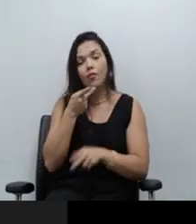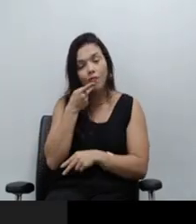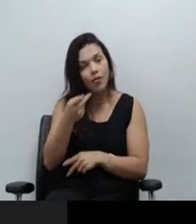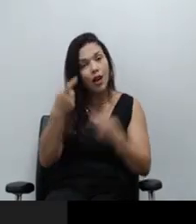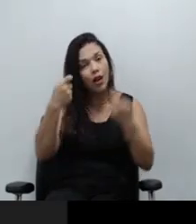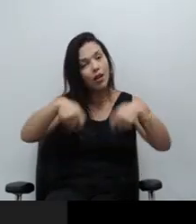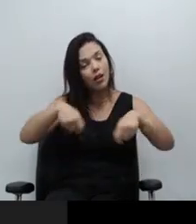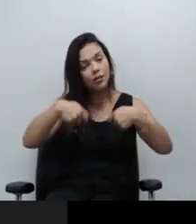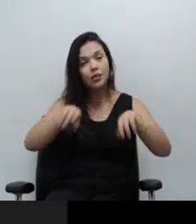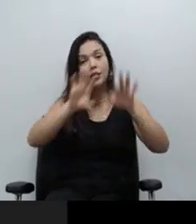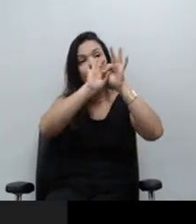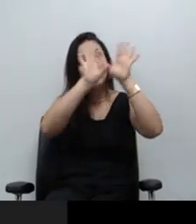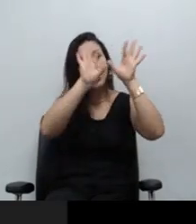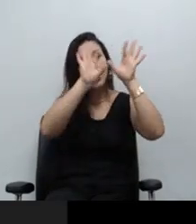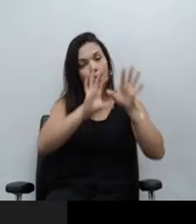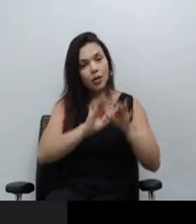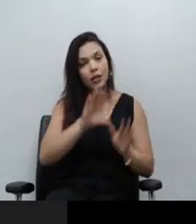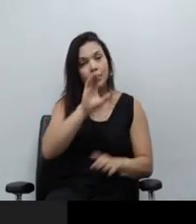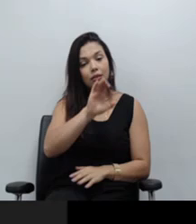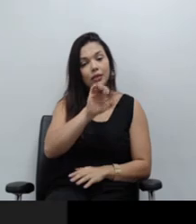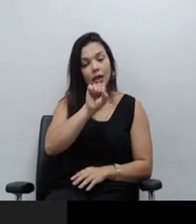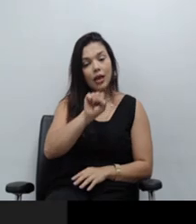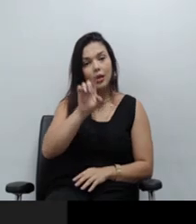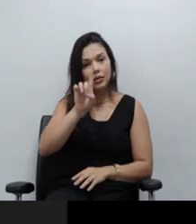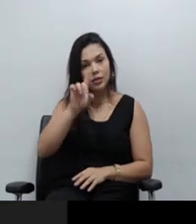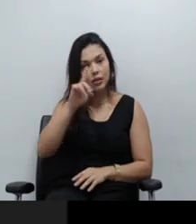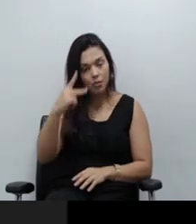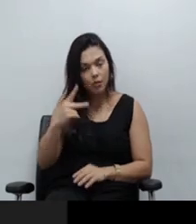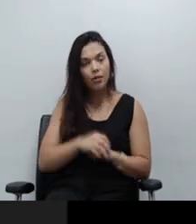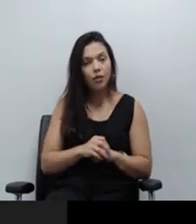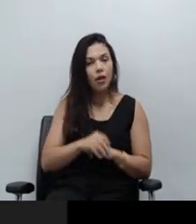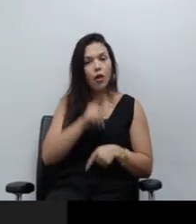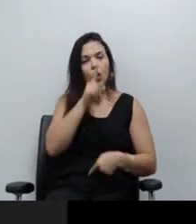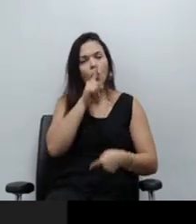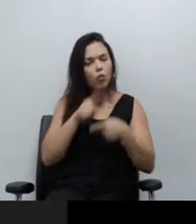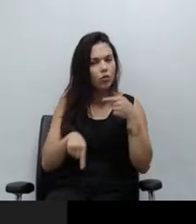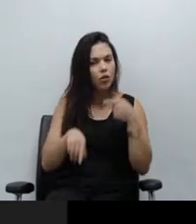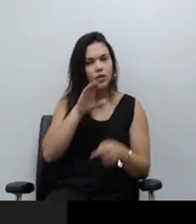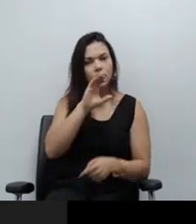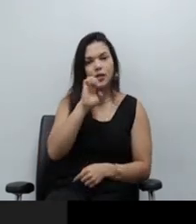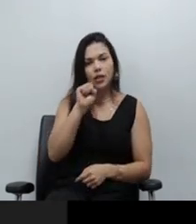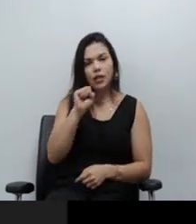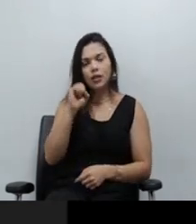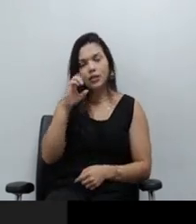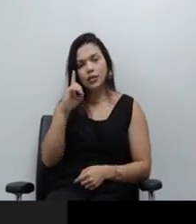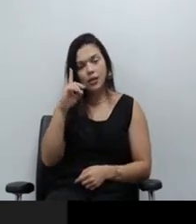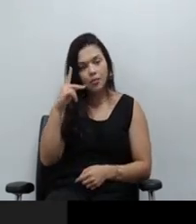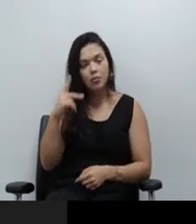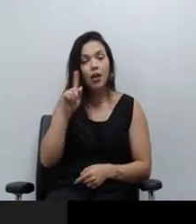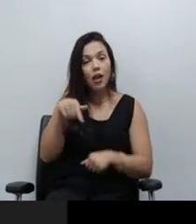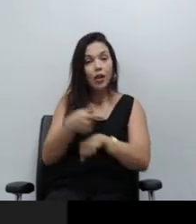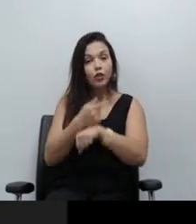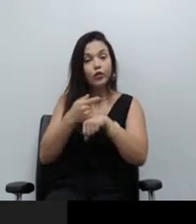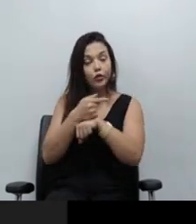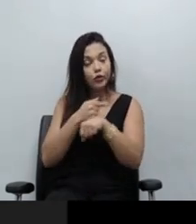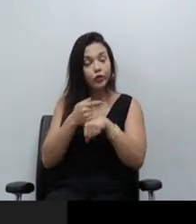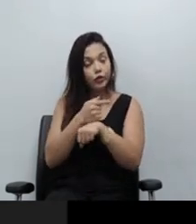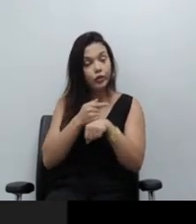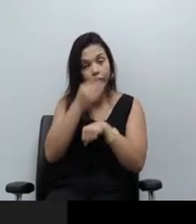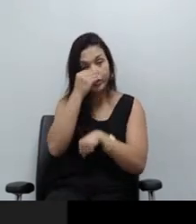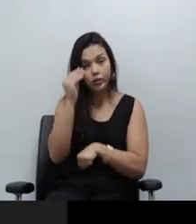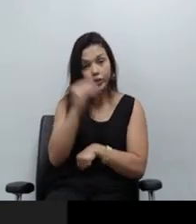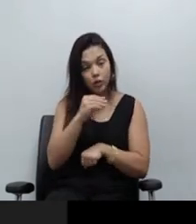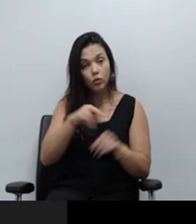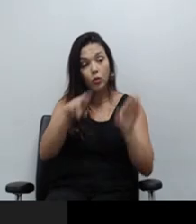valer as deliberações do CSDP, de não se deixar que o CSDP seja apequenado pelas gestões, que os regimentos devem ser